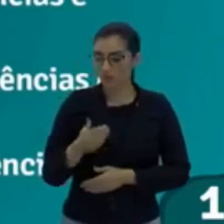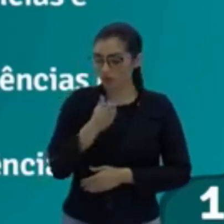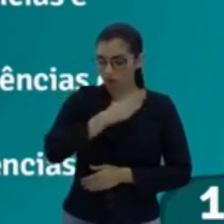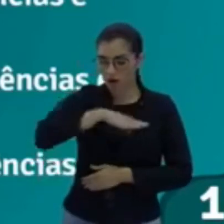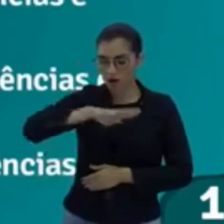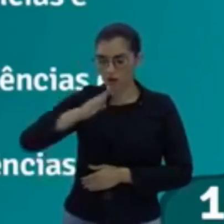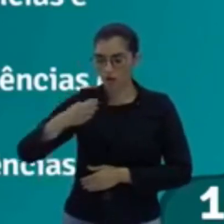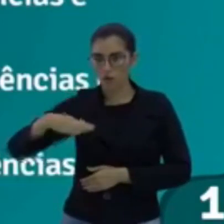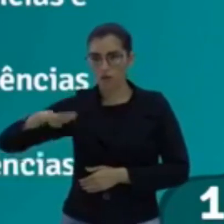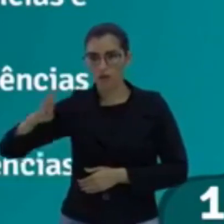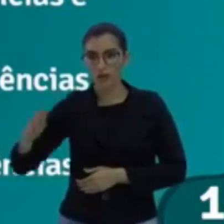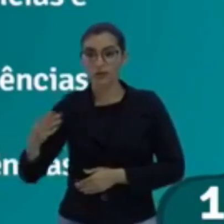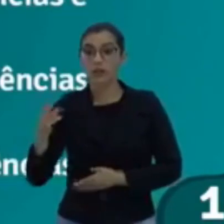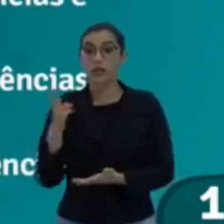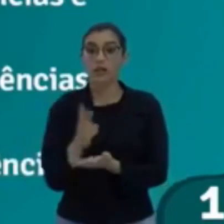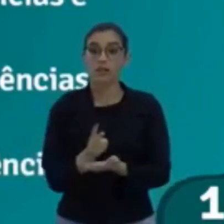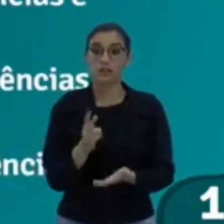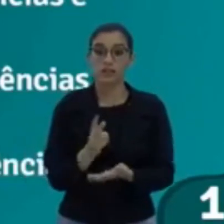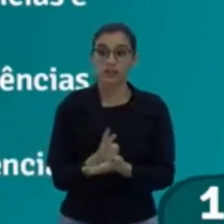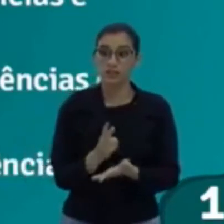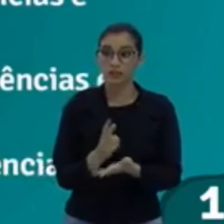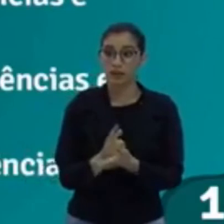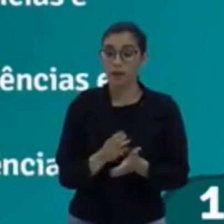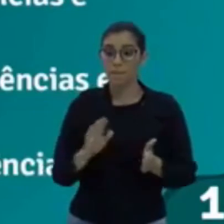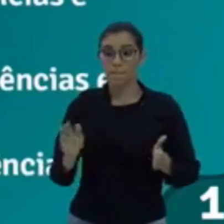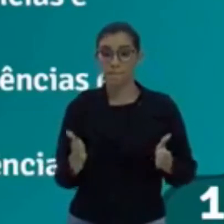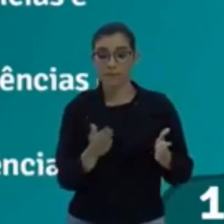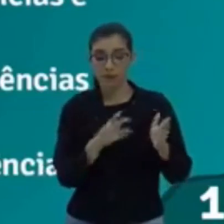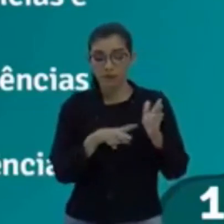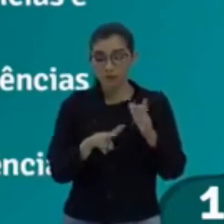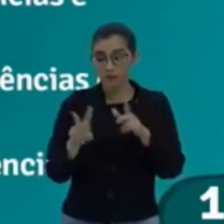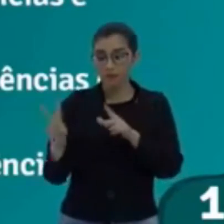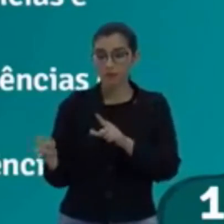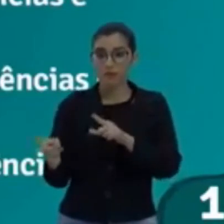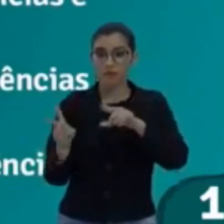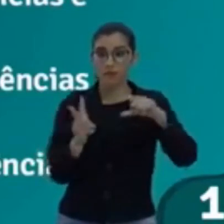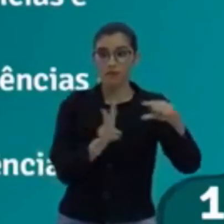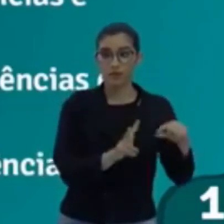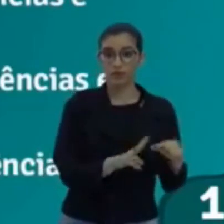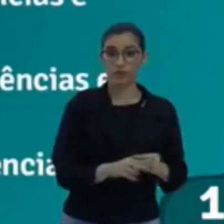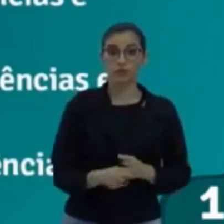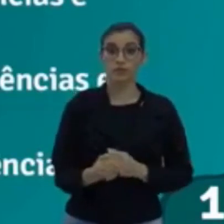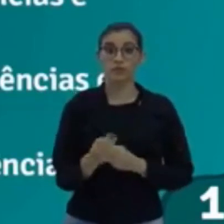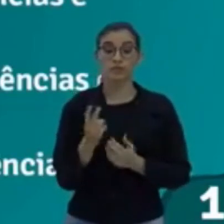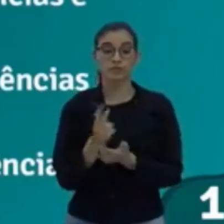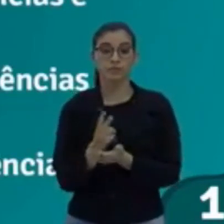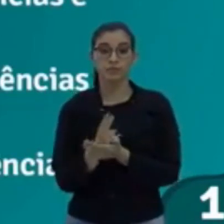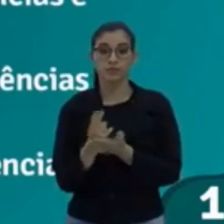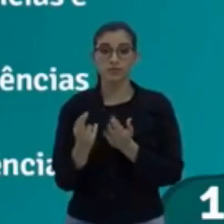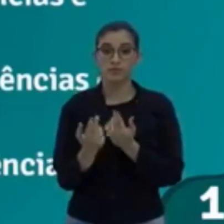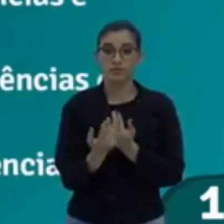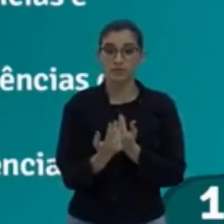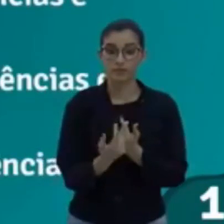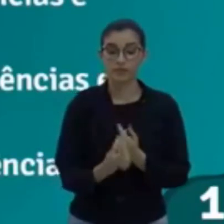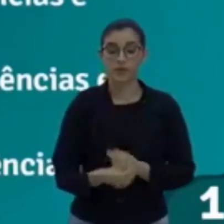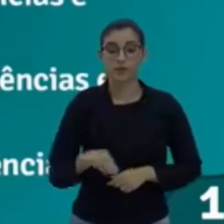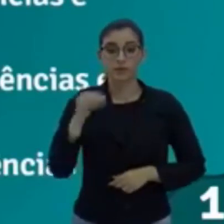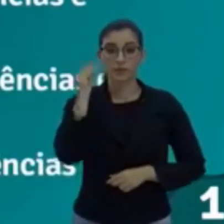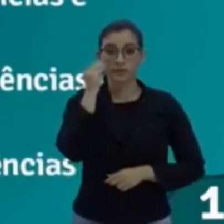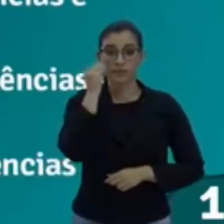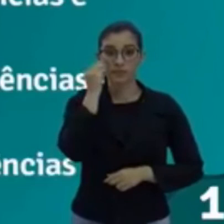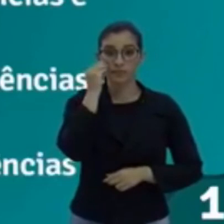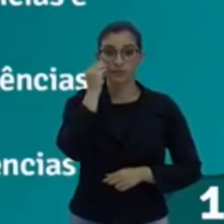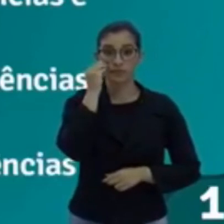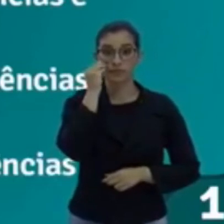ela possui a mesma velocidade. Então, velocidades sempre vão ser iguais. Então, olha, eu já